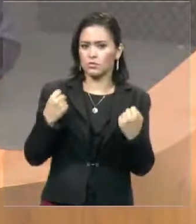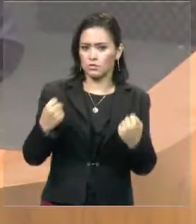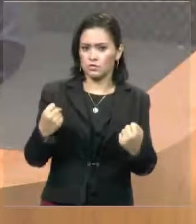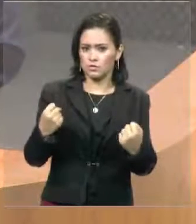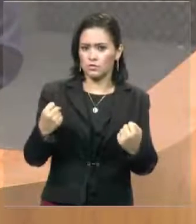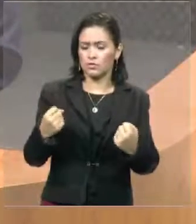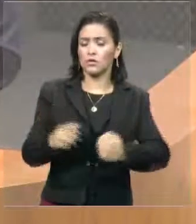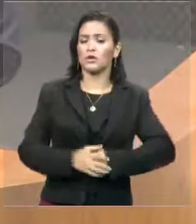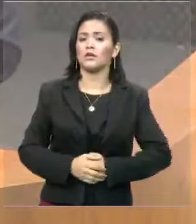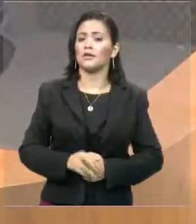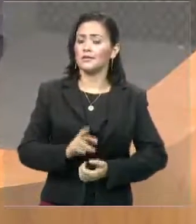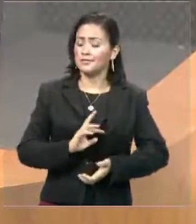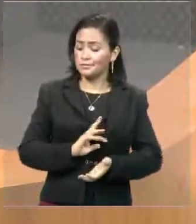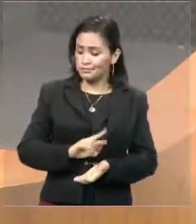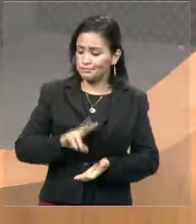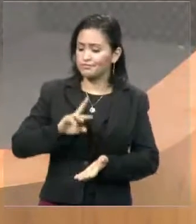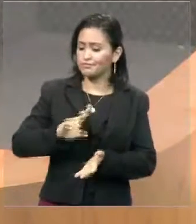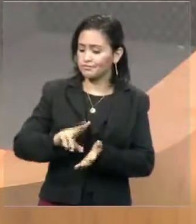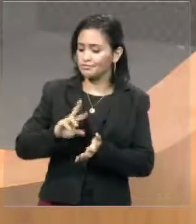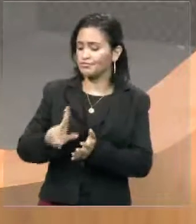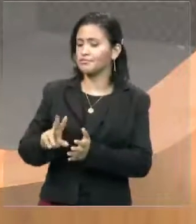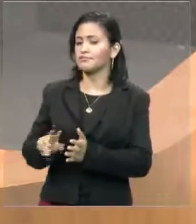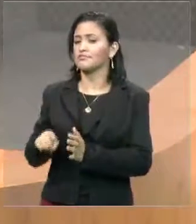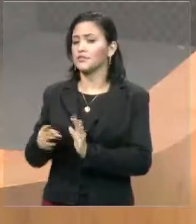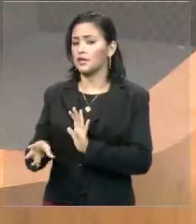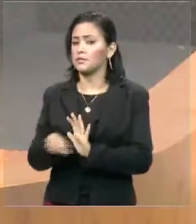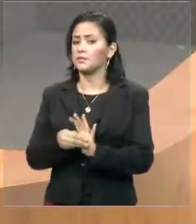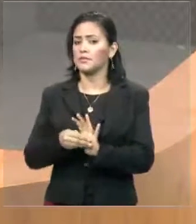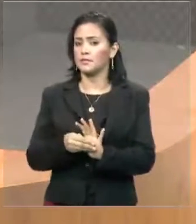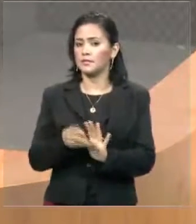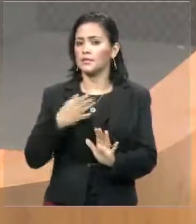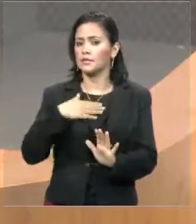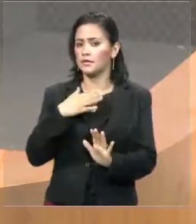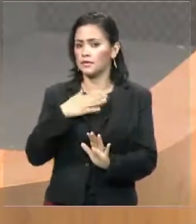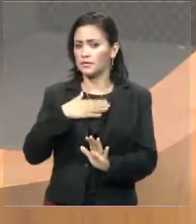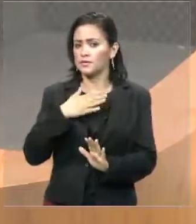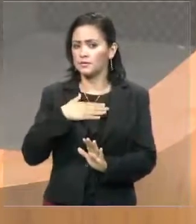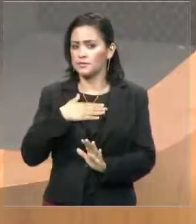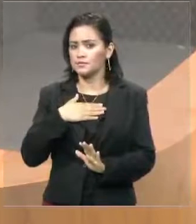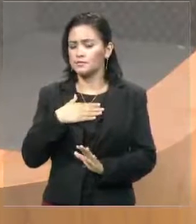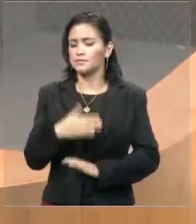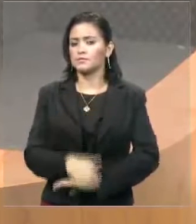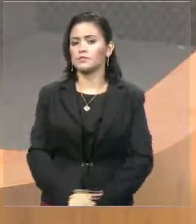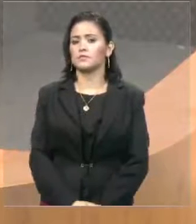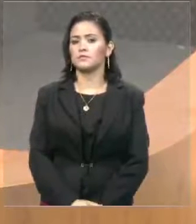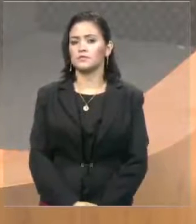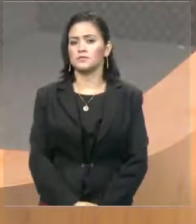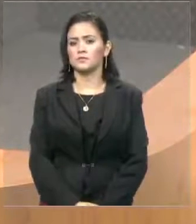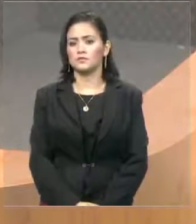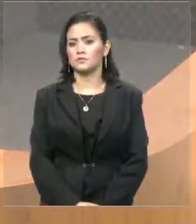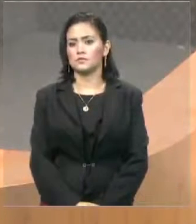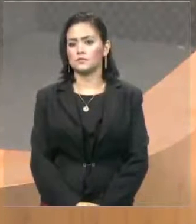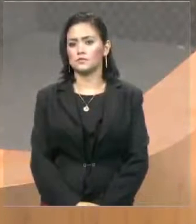Muitas dessas minhas emendas que estão aí